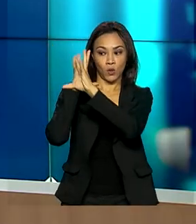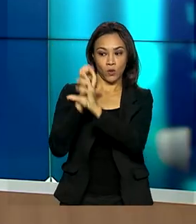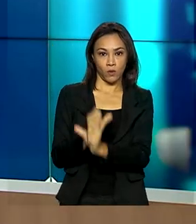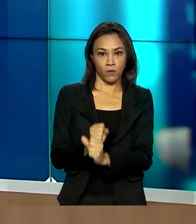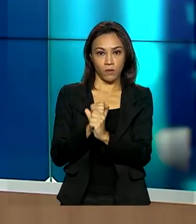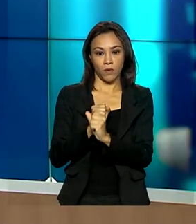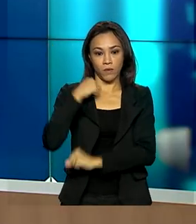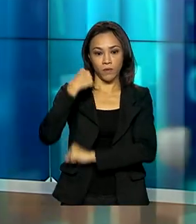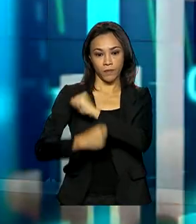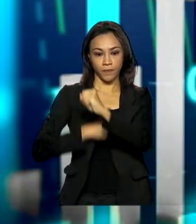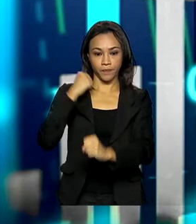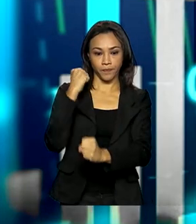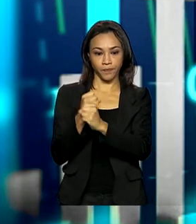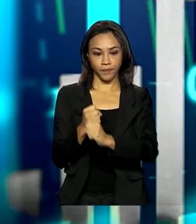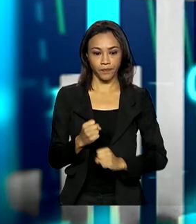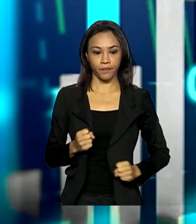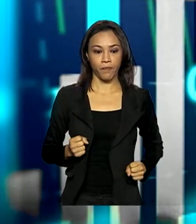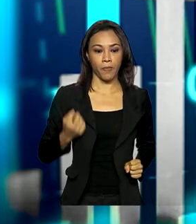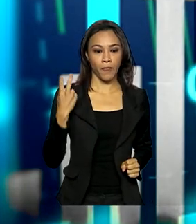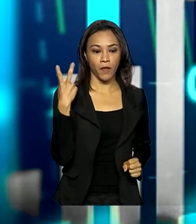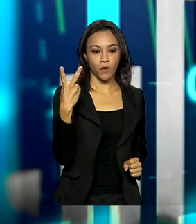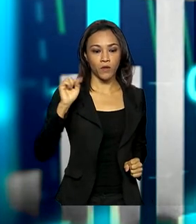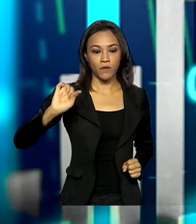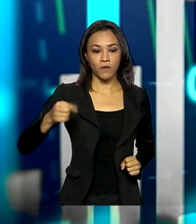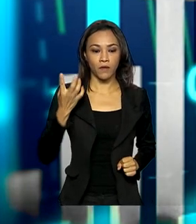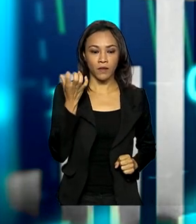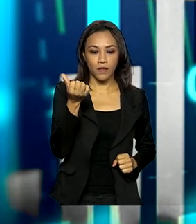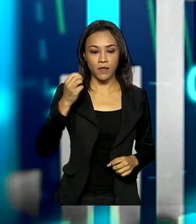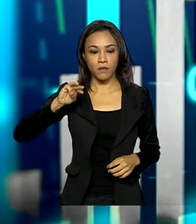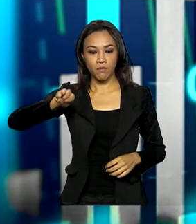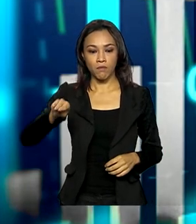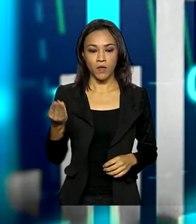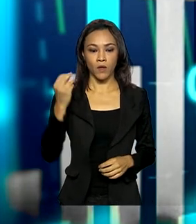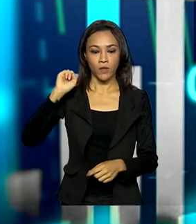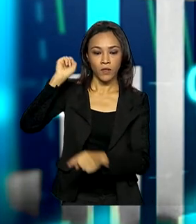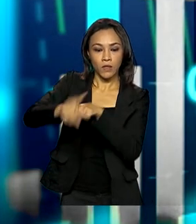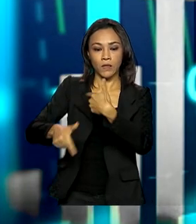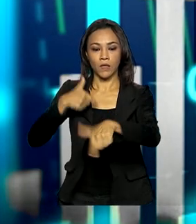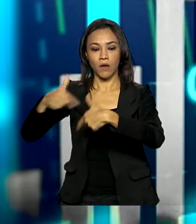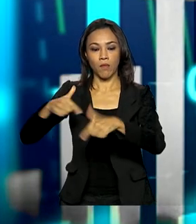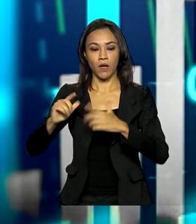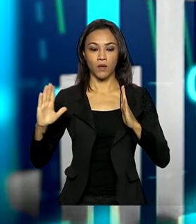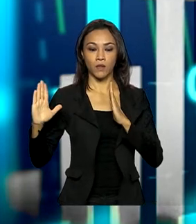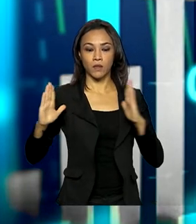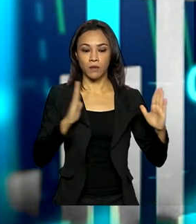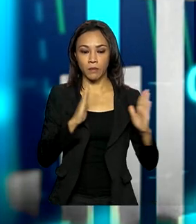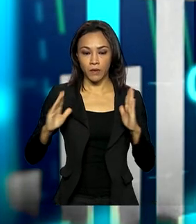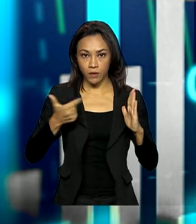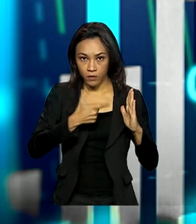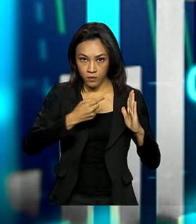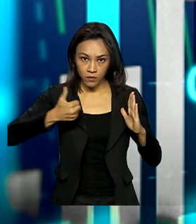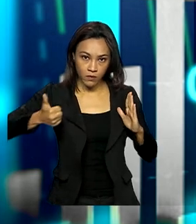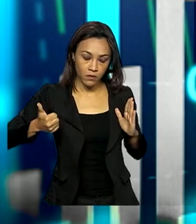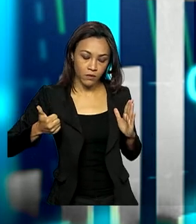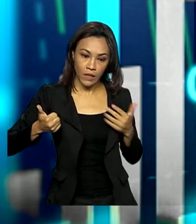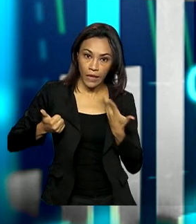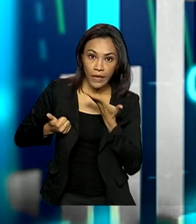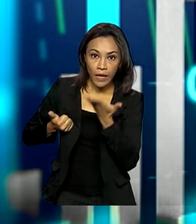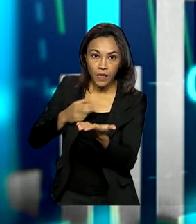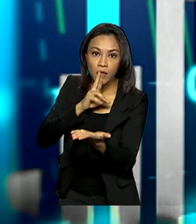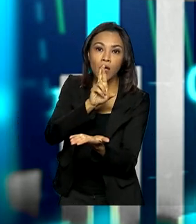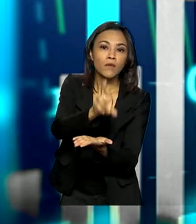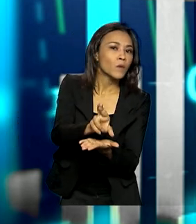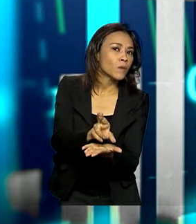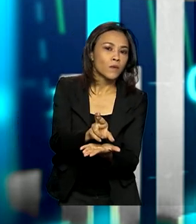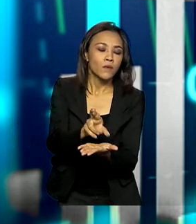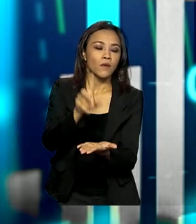a um número bastante impressionante de 2,6 milhões de empregos gerados apenas em 2021. Ora, esse resultado dá uma